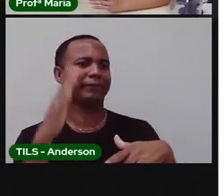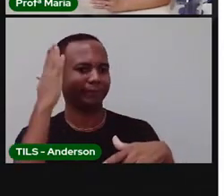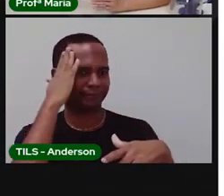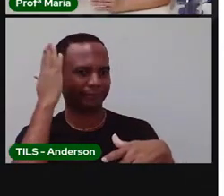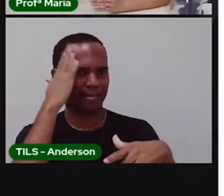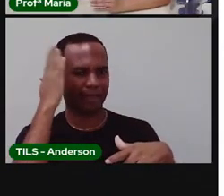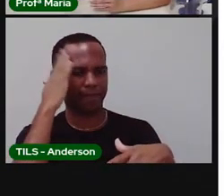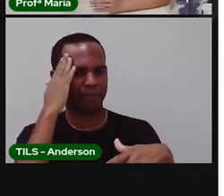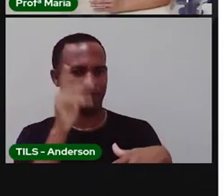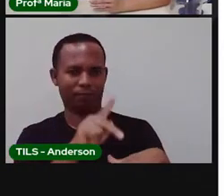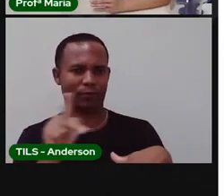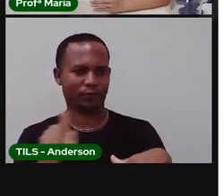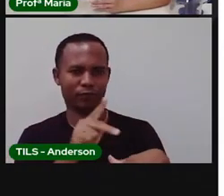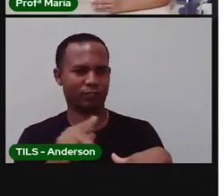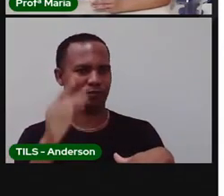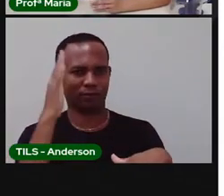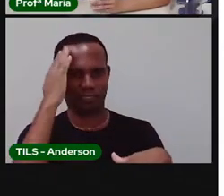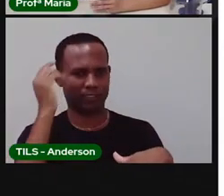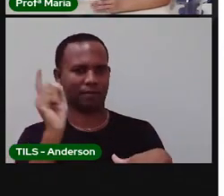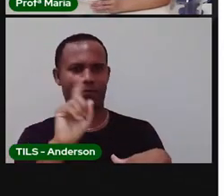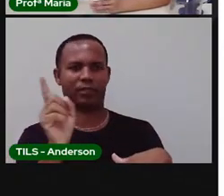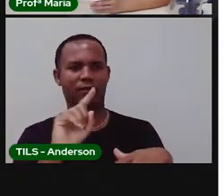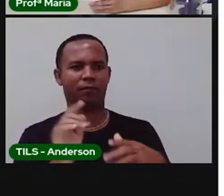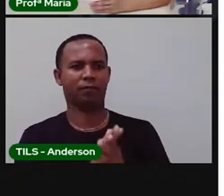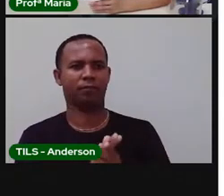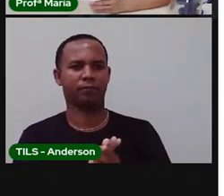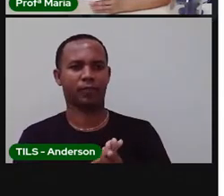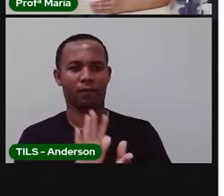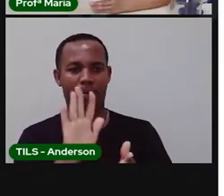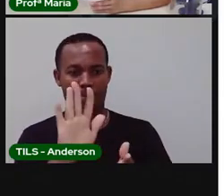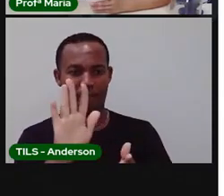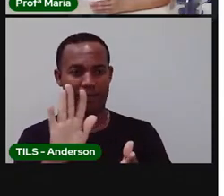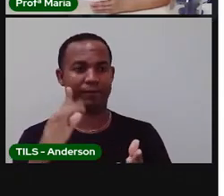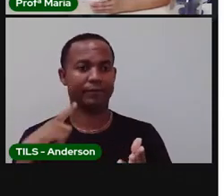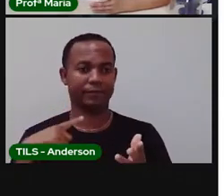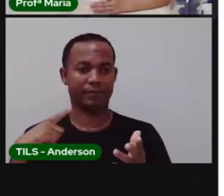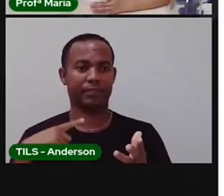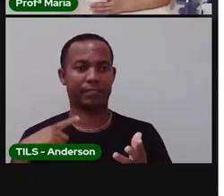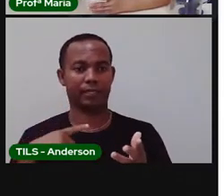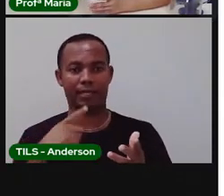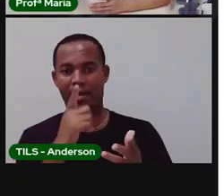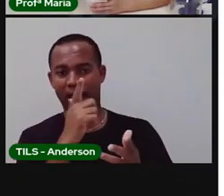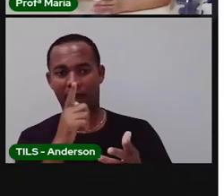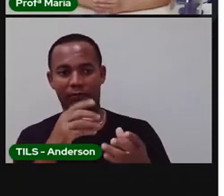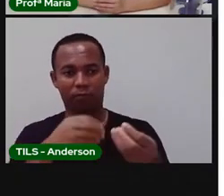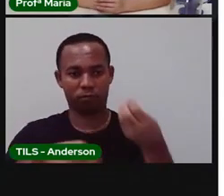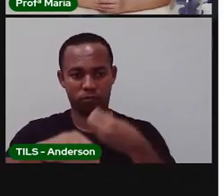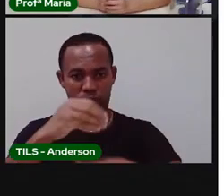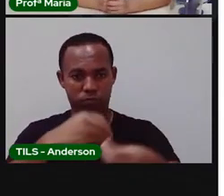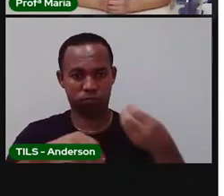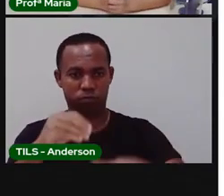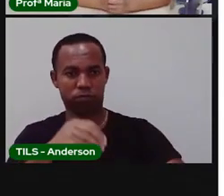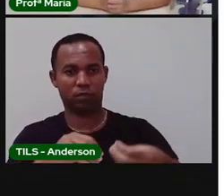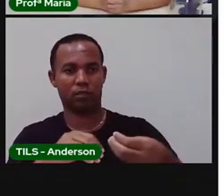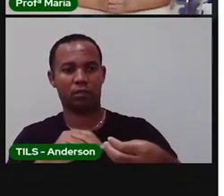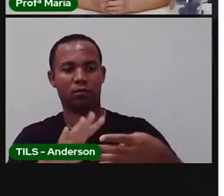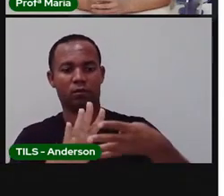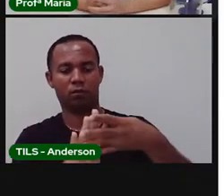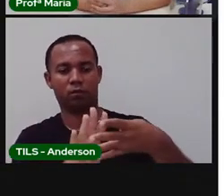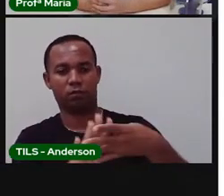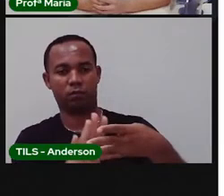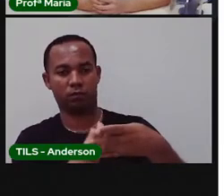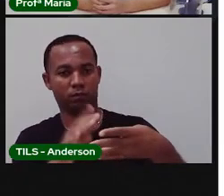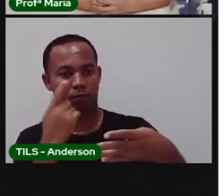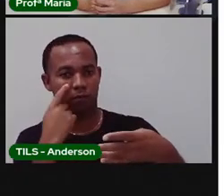para vocês que existe esse processo que a água precisa passar. Olha aí essa imagem, né? A estação de